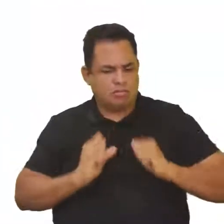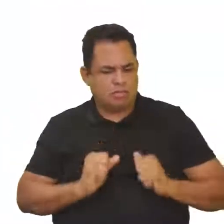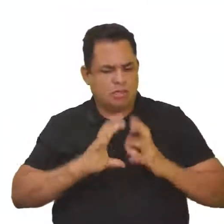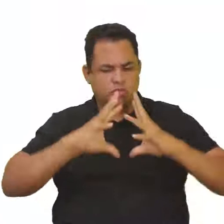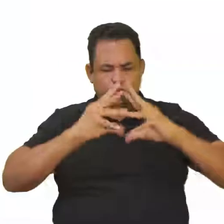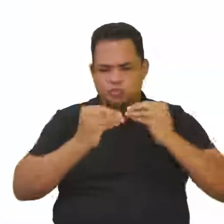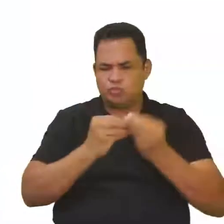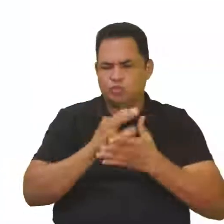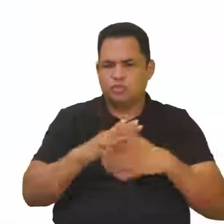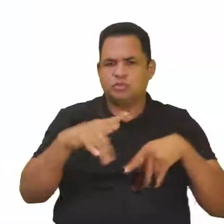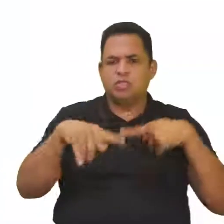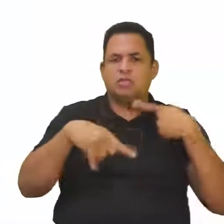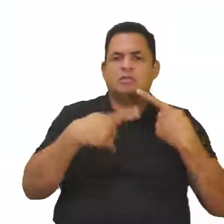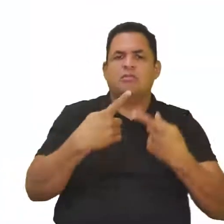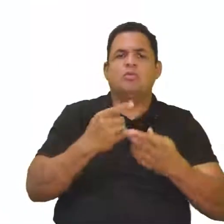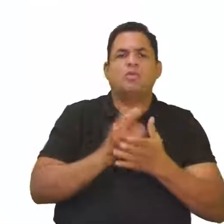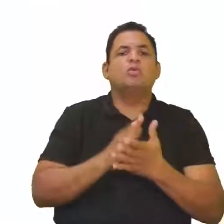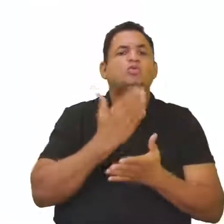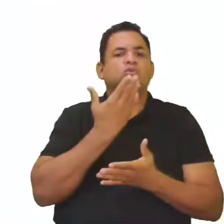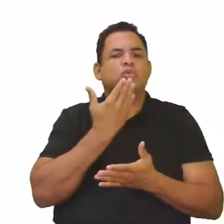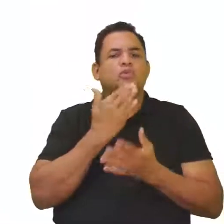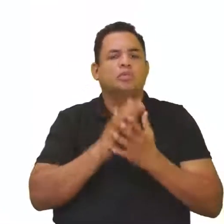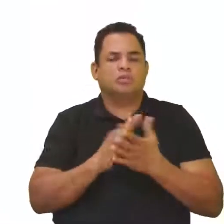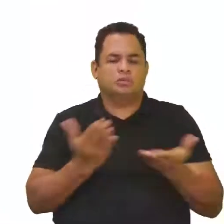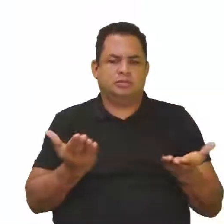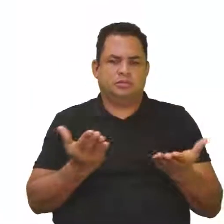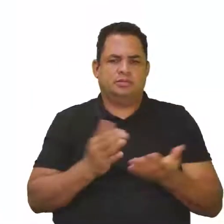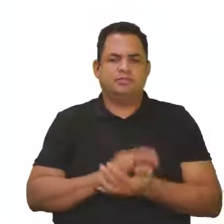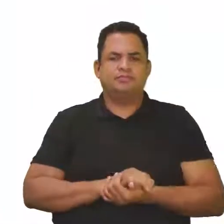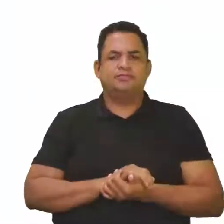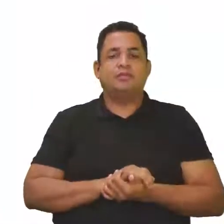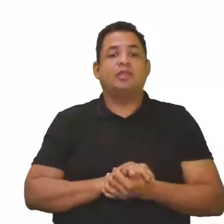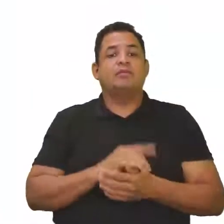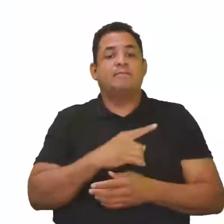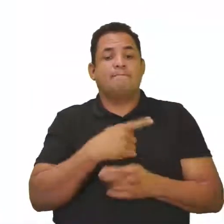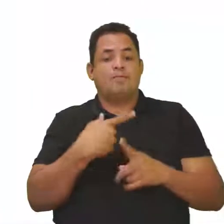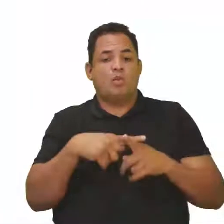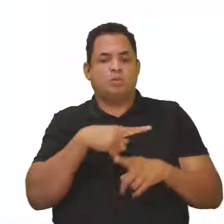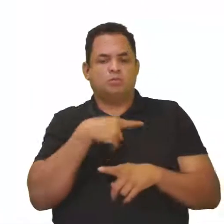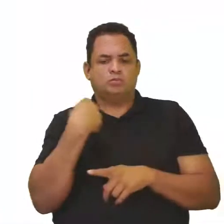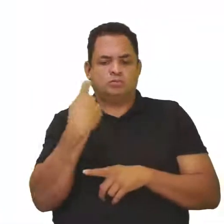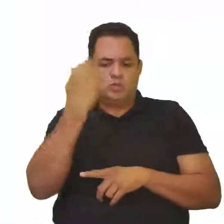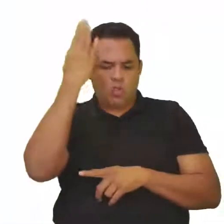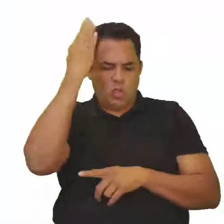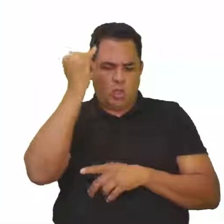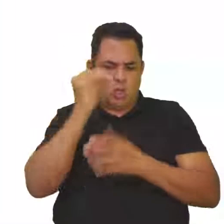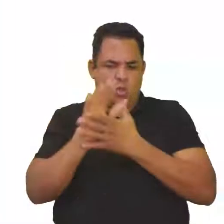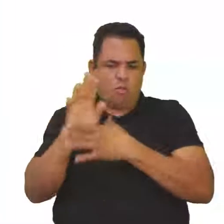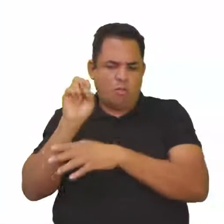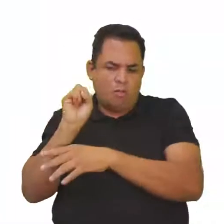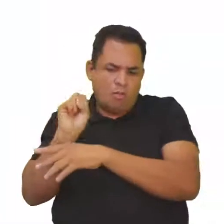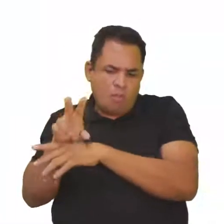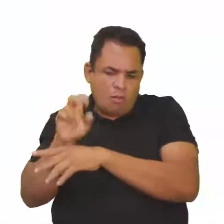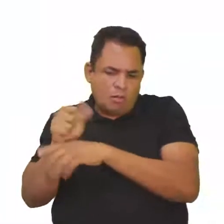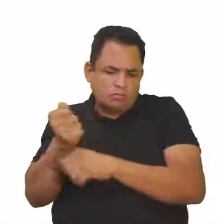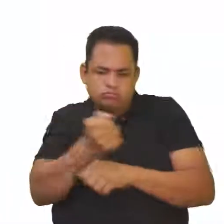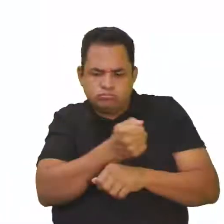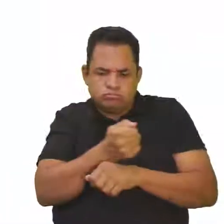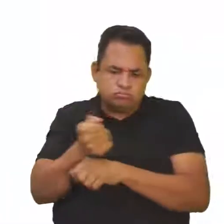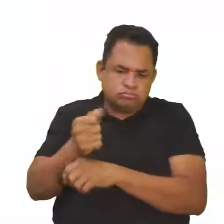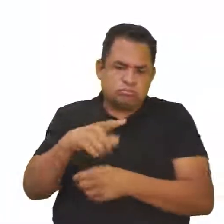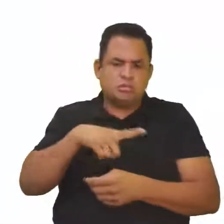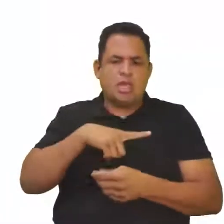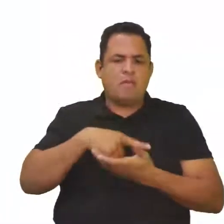a gente poder fazer o consumo final. Porque nós sabemos que os agrotóxicos, eles são nocivos